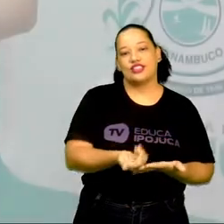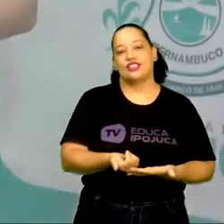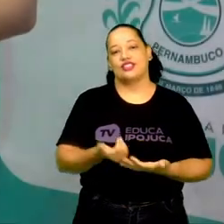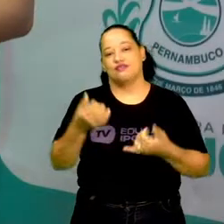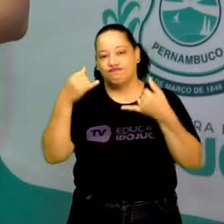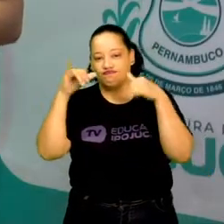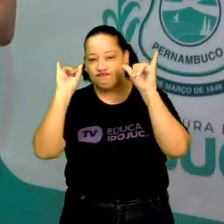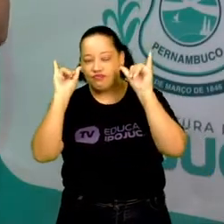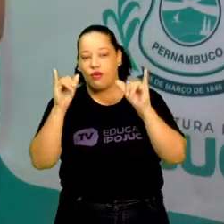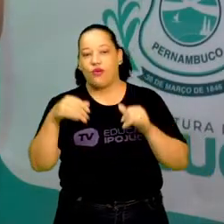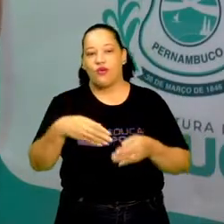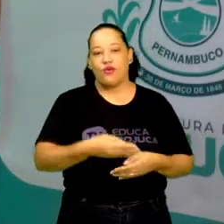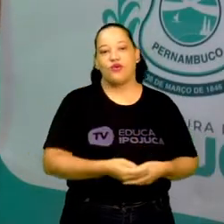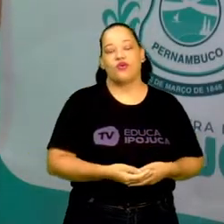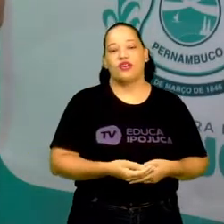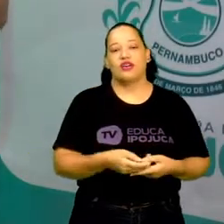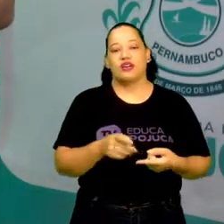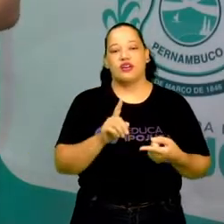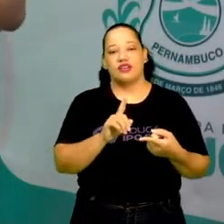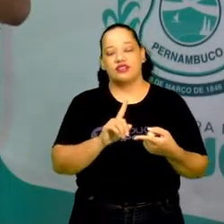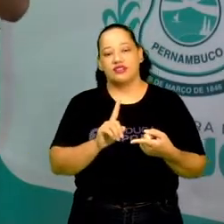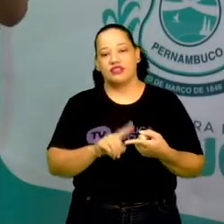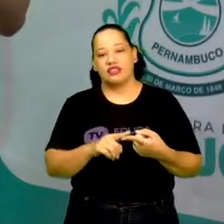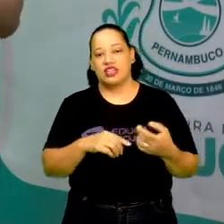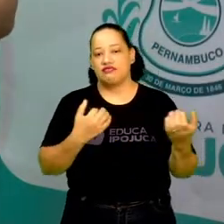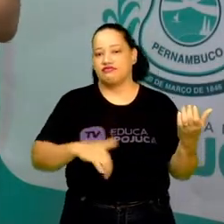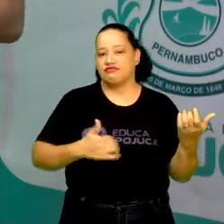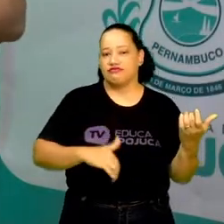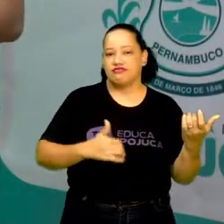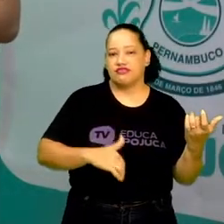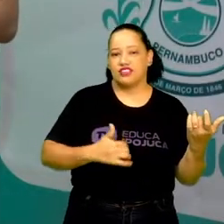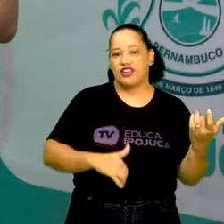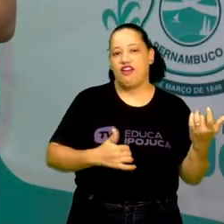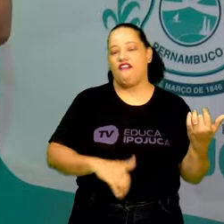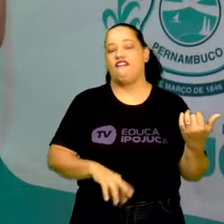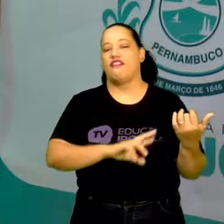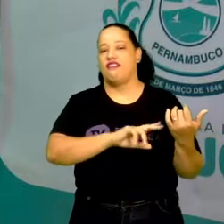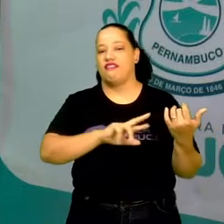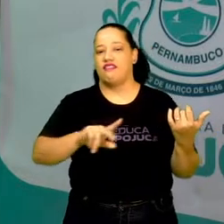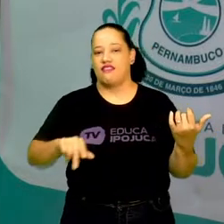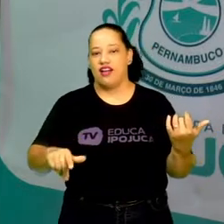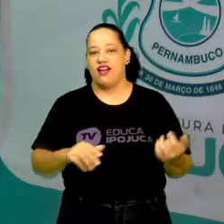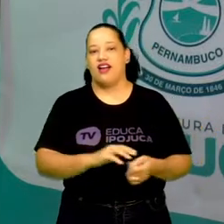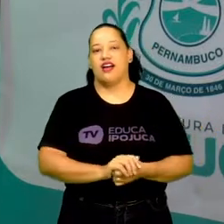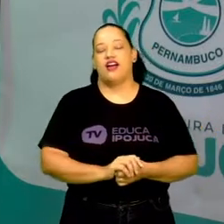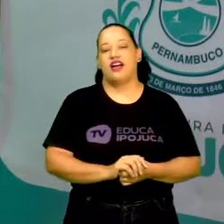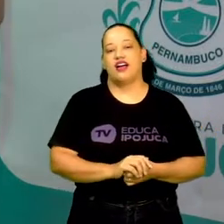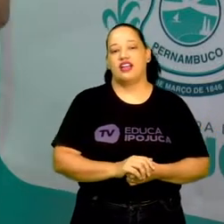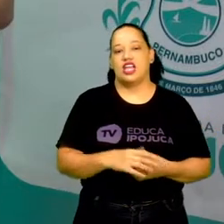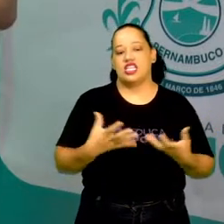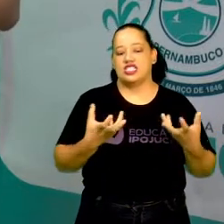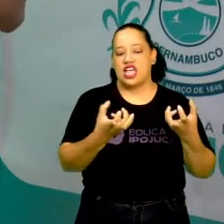as violas, né, as serestas, o sertão.